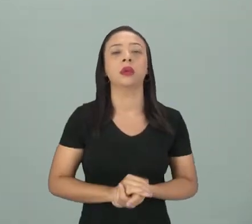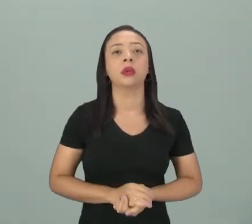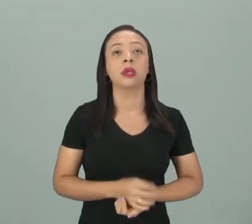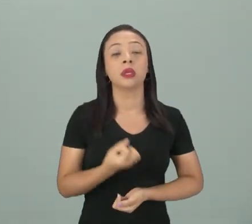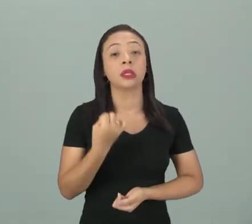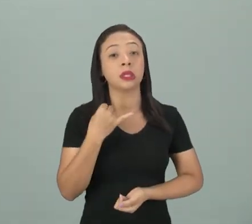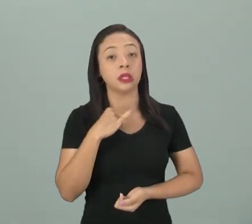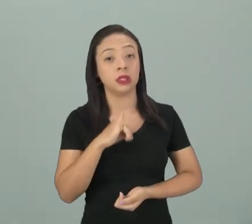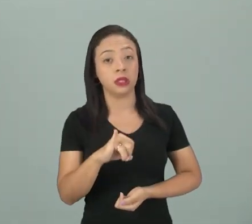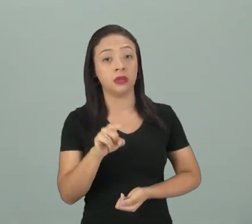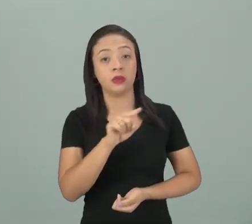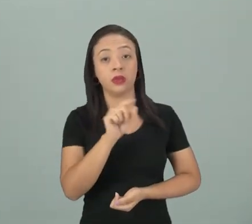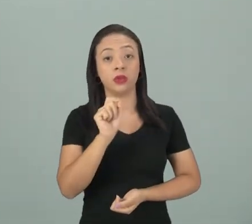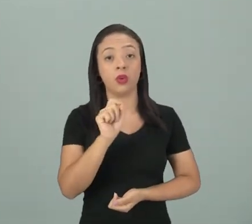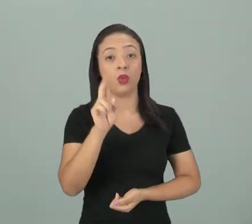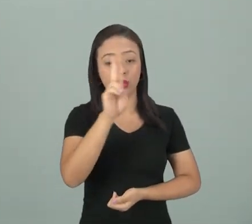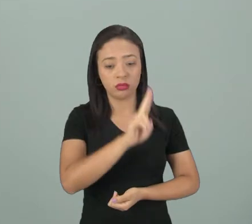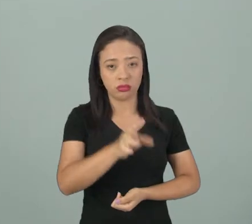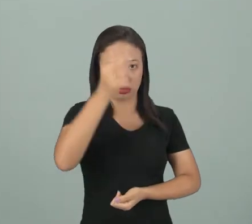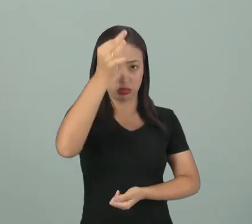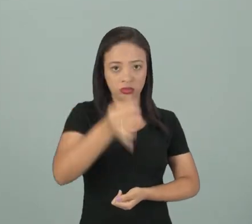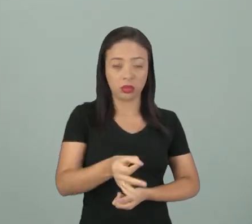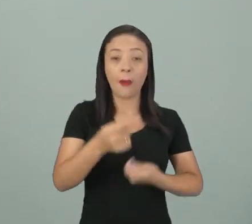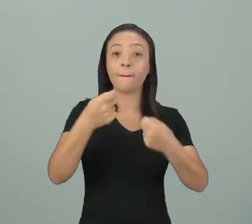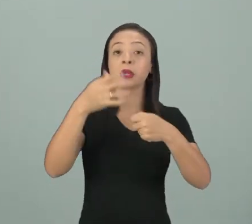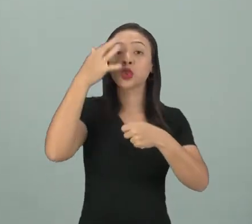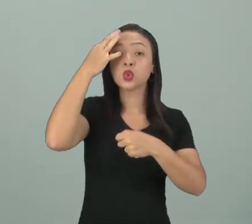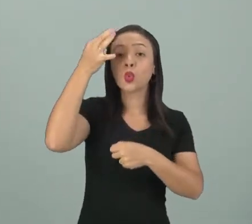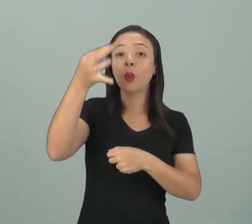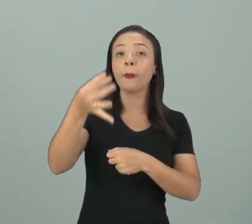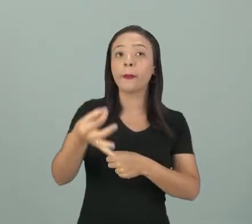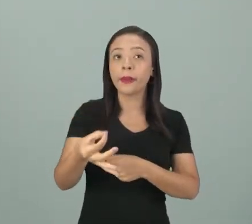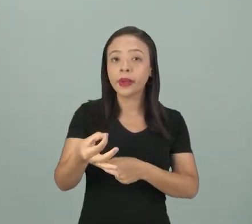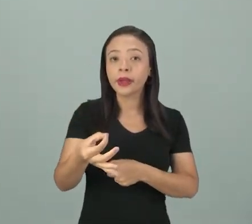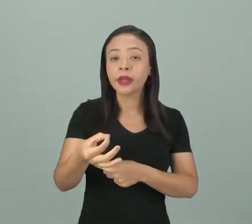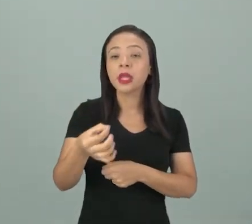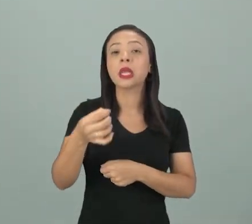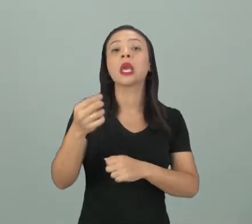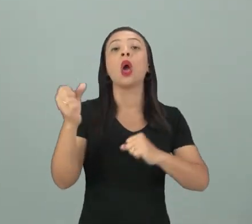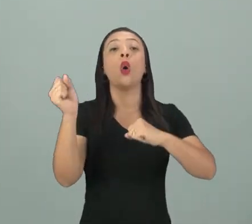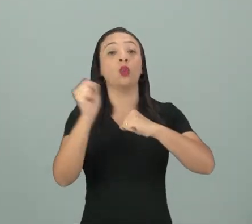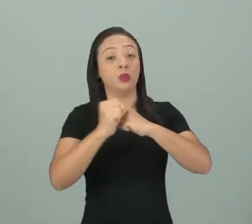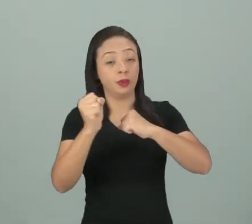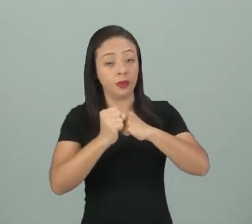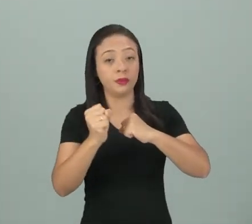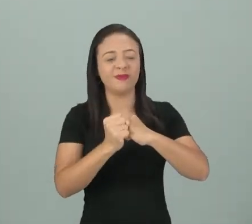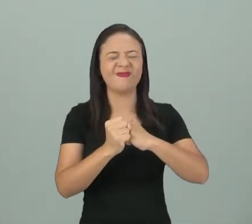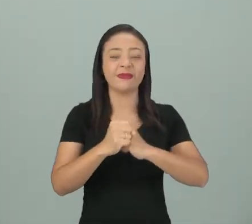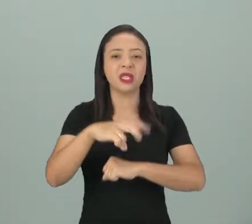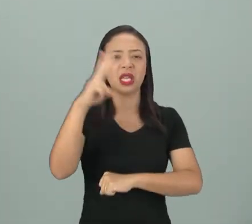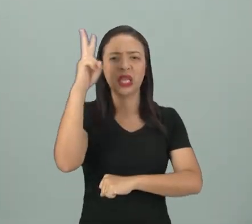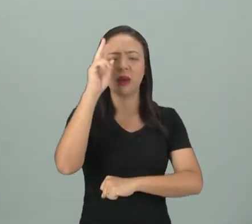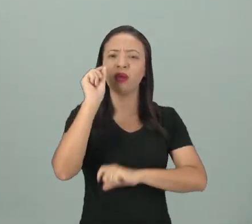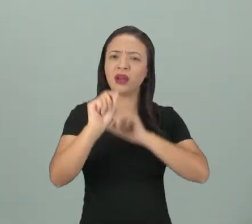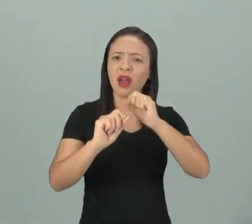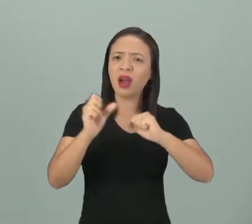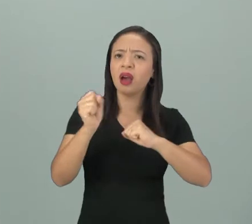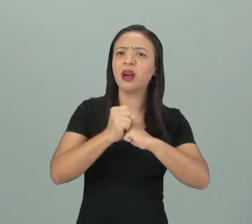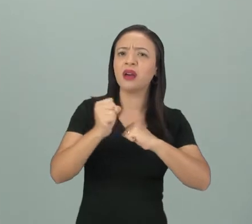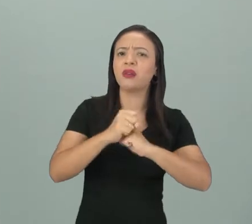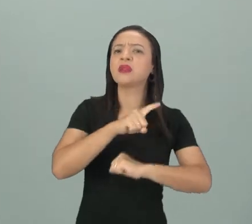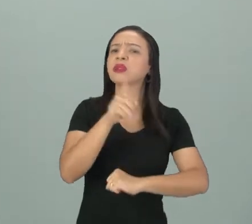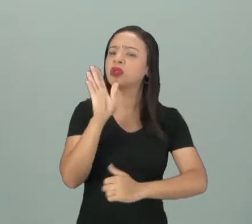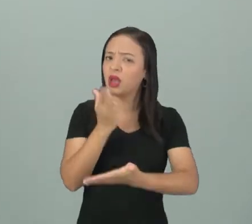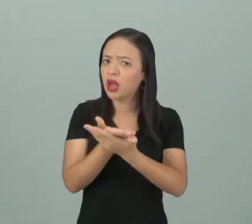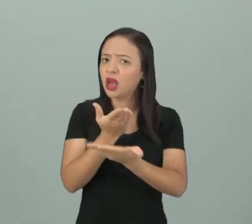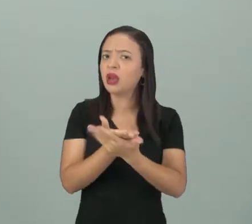Para você fazer esse uso adequado, você tem que entender, né, um pouco de substantivos. Vamos relembrar substantivos, você deve